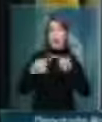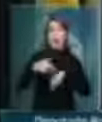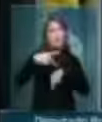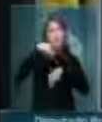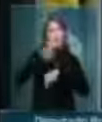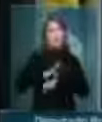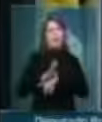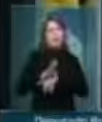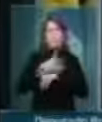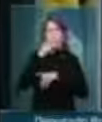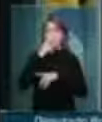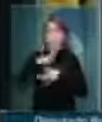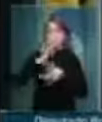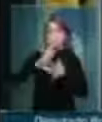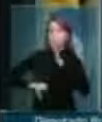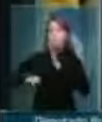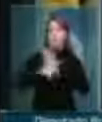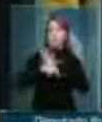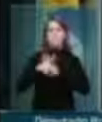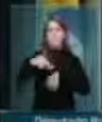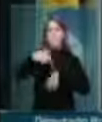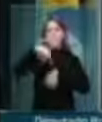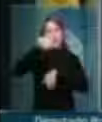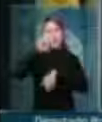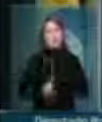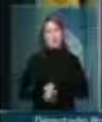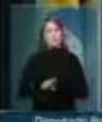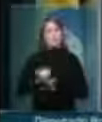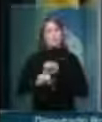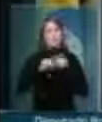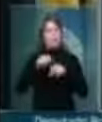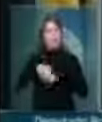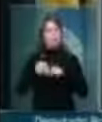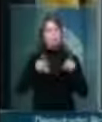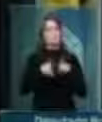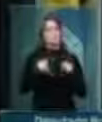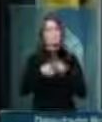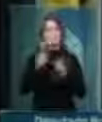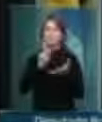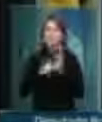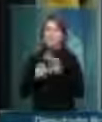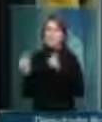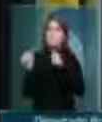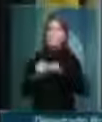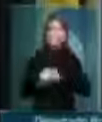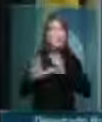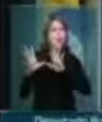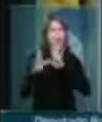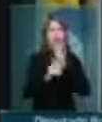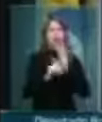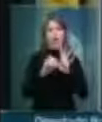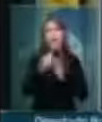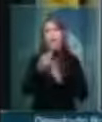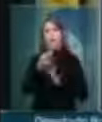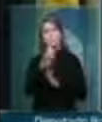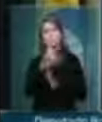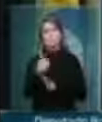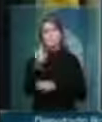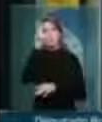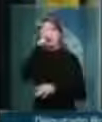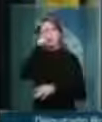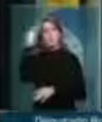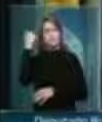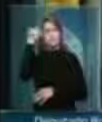alienou o patrimônio público brasileiro, esse também foi o maior crime de corrupção da história brasileira.